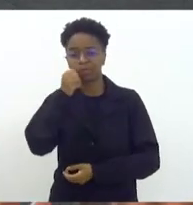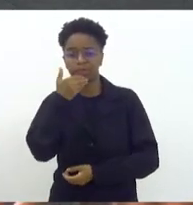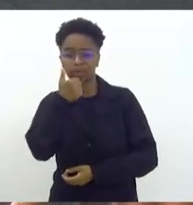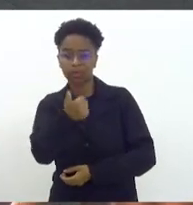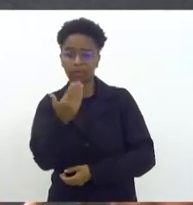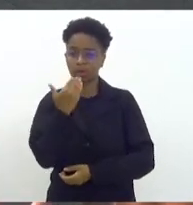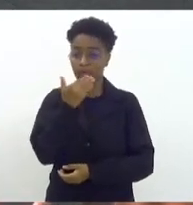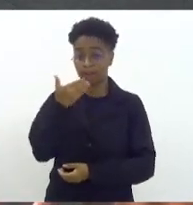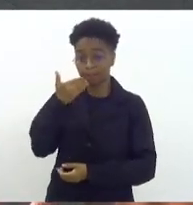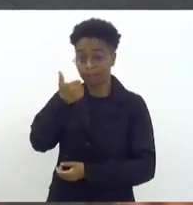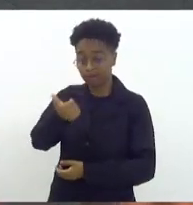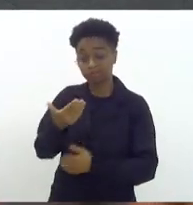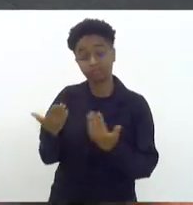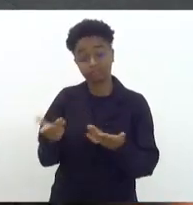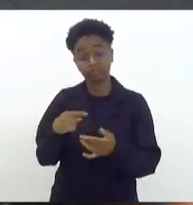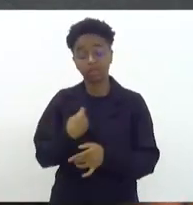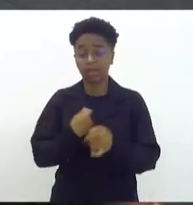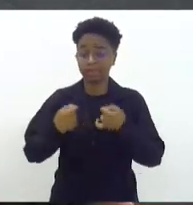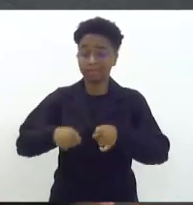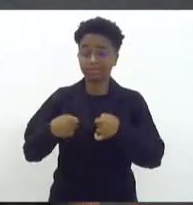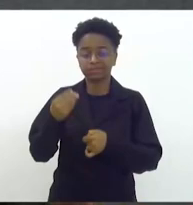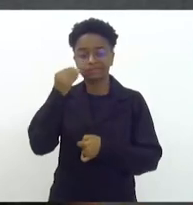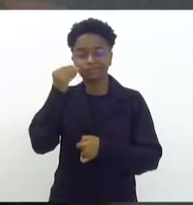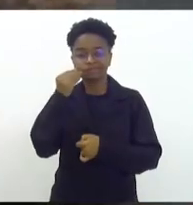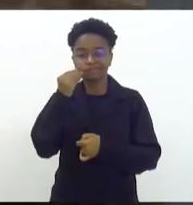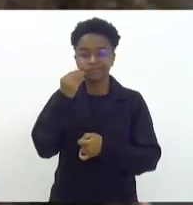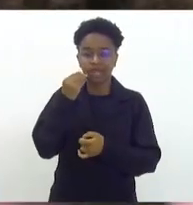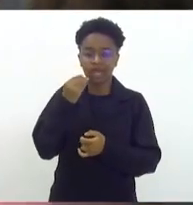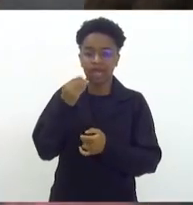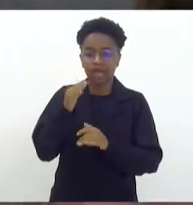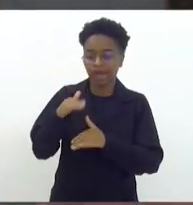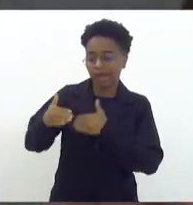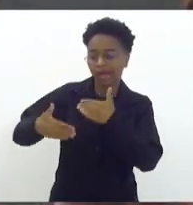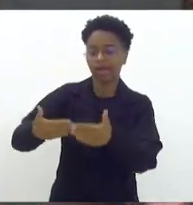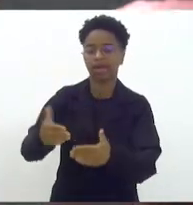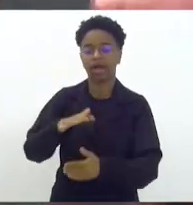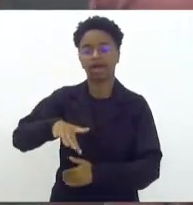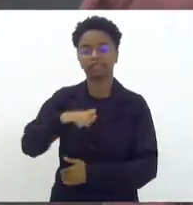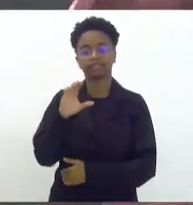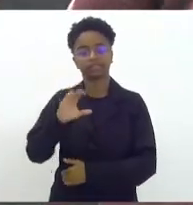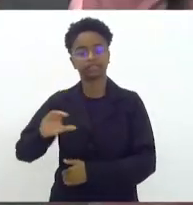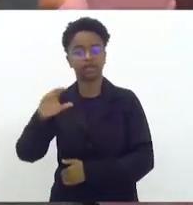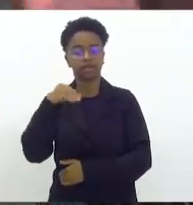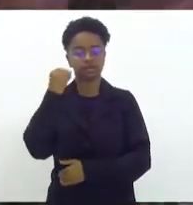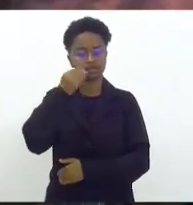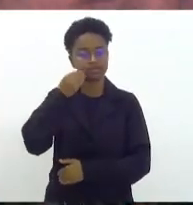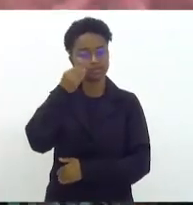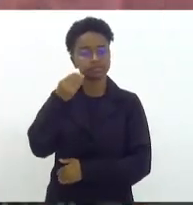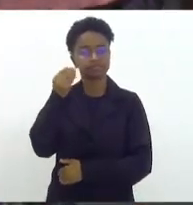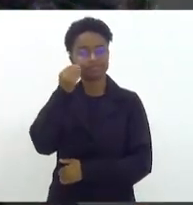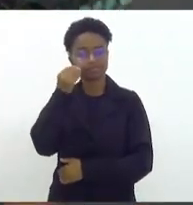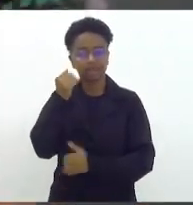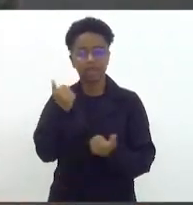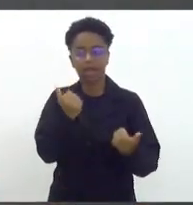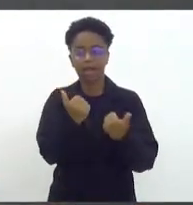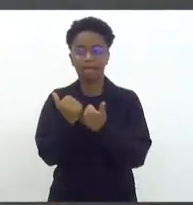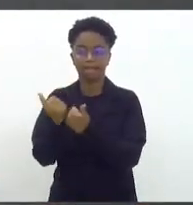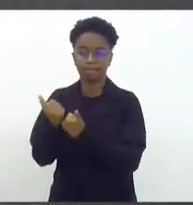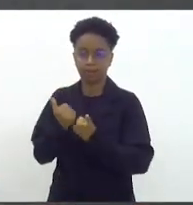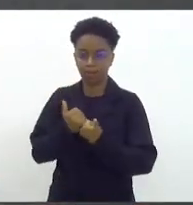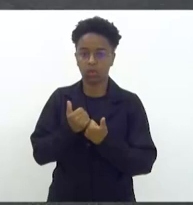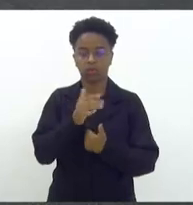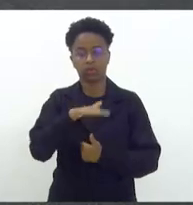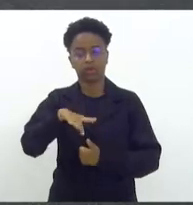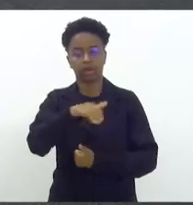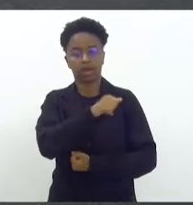alimentar melhor. Então, a tem que sempre explorar os limites da ciência, da experiência, para dar todo o apoio que esses